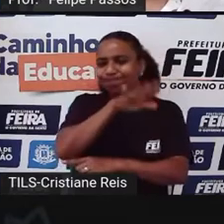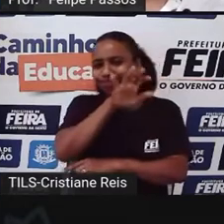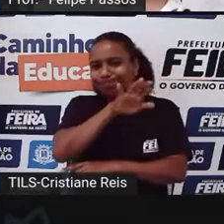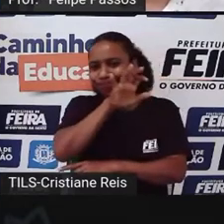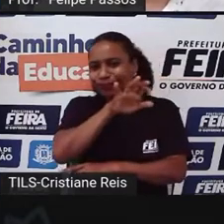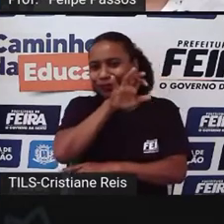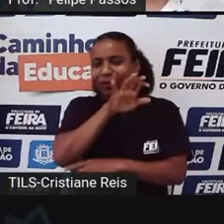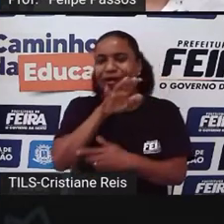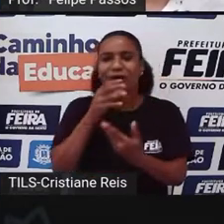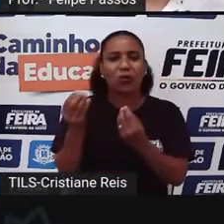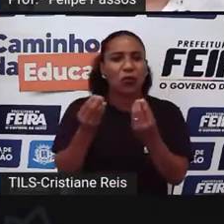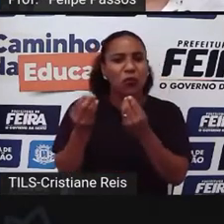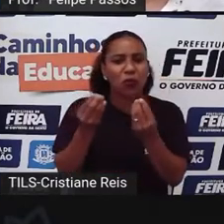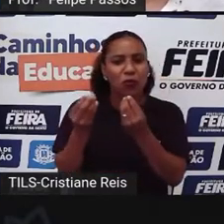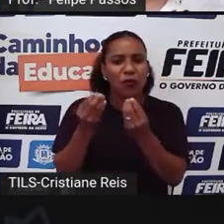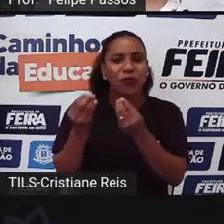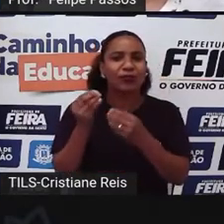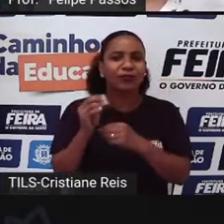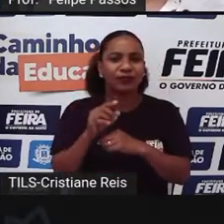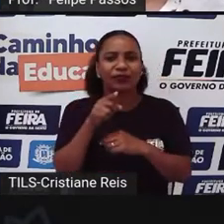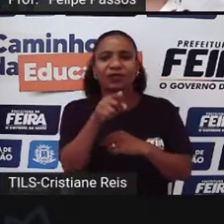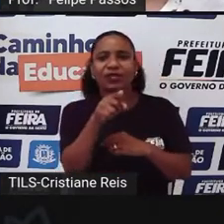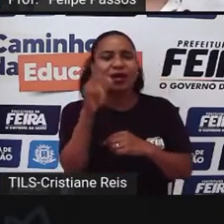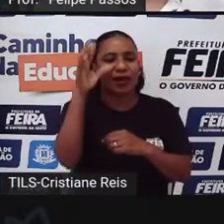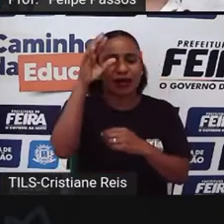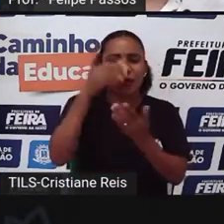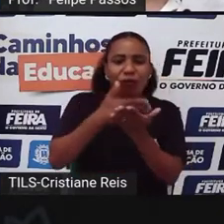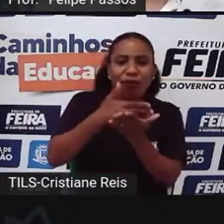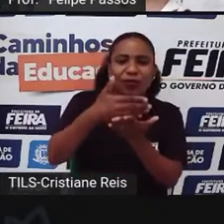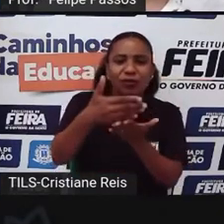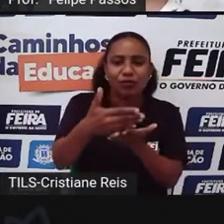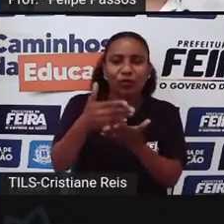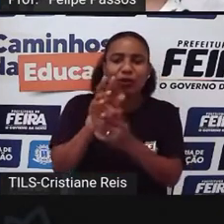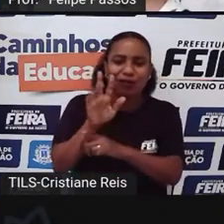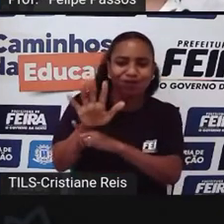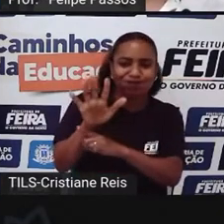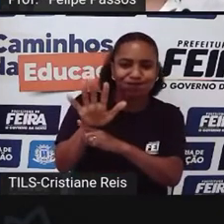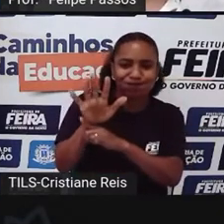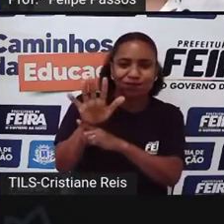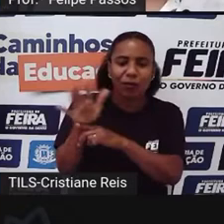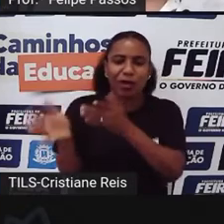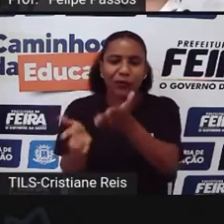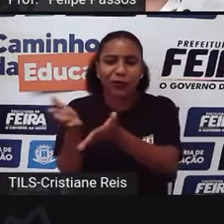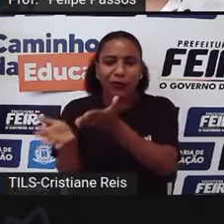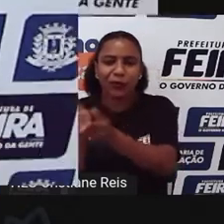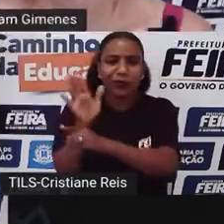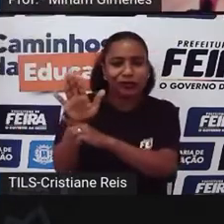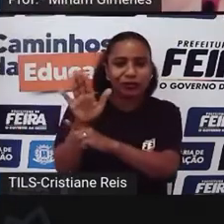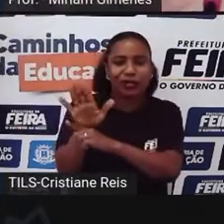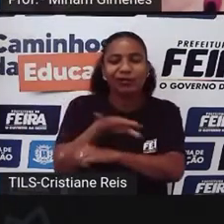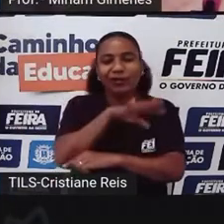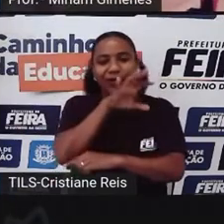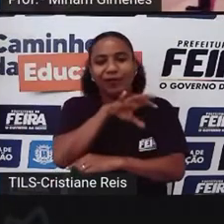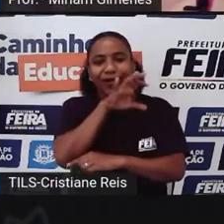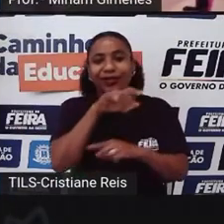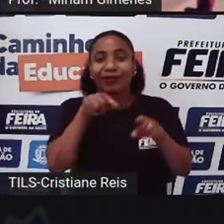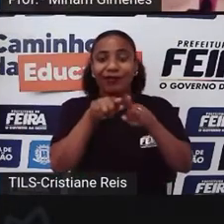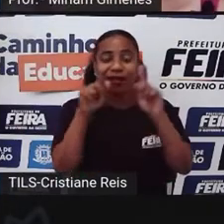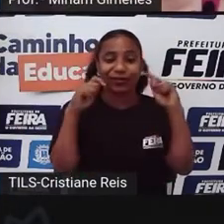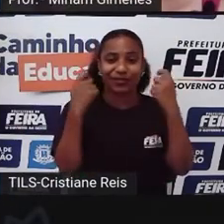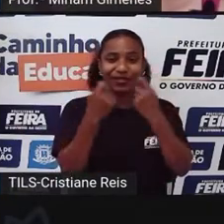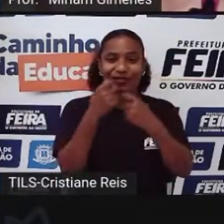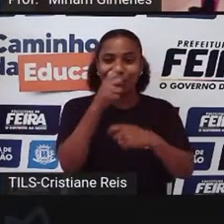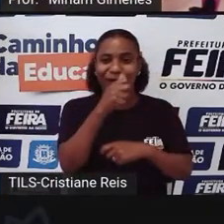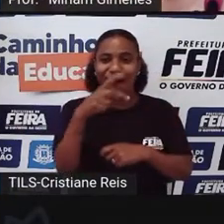animais Essa causa animal Entrou na sua vida E a APA, né? Há quanto tempo Que a senhora faz parte da APA?